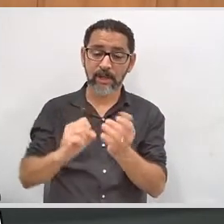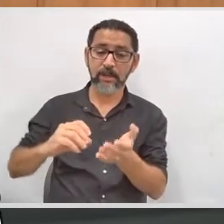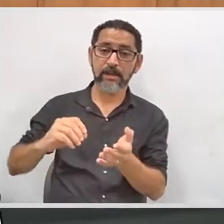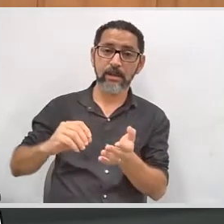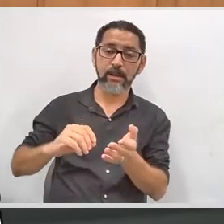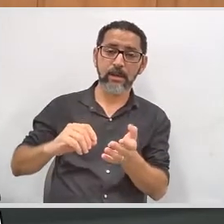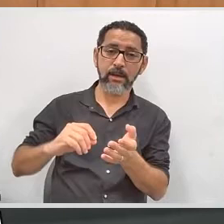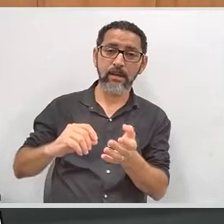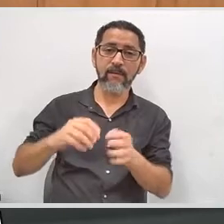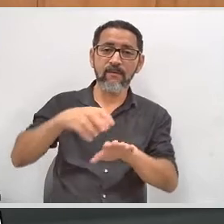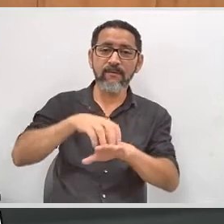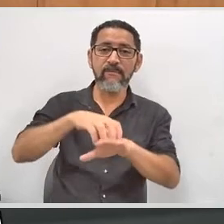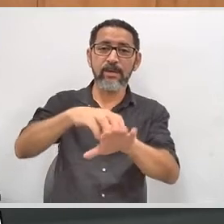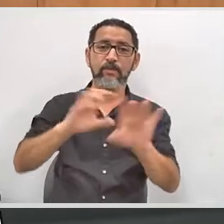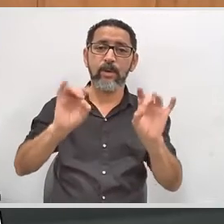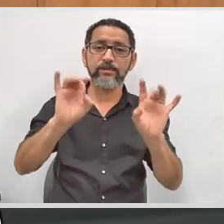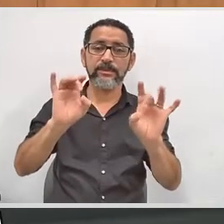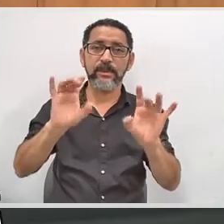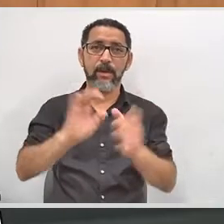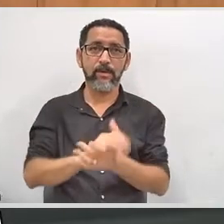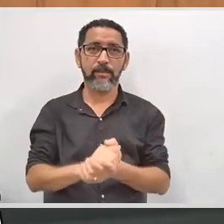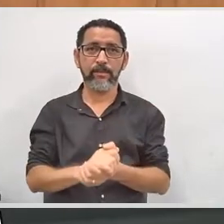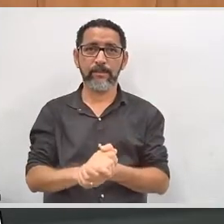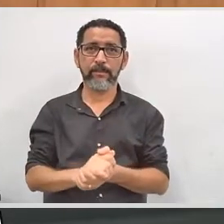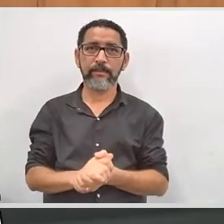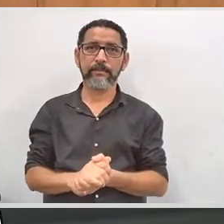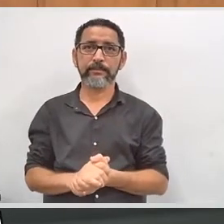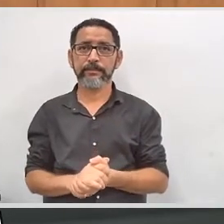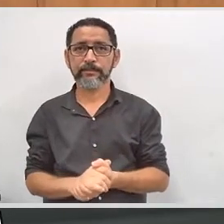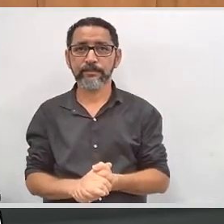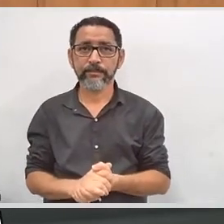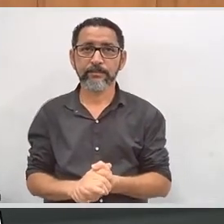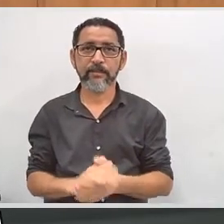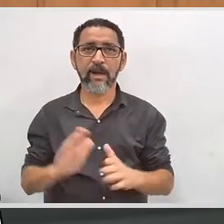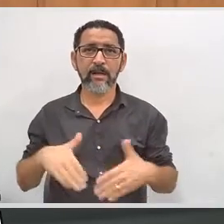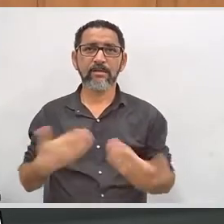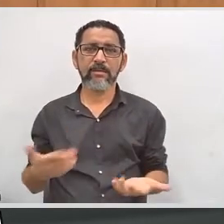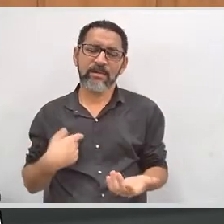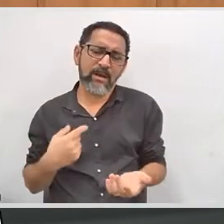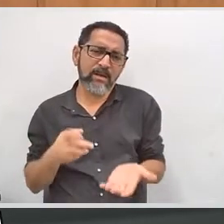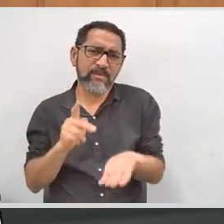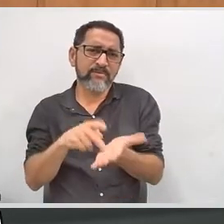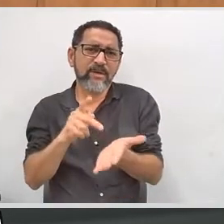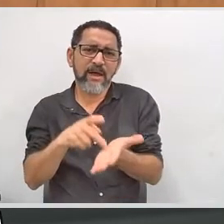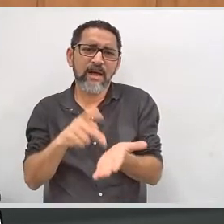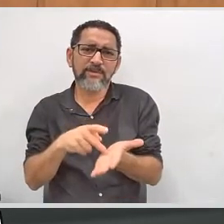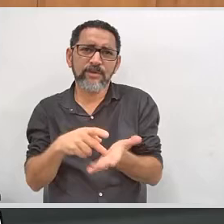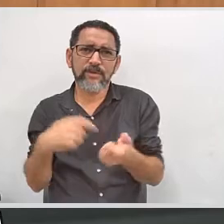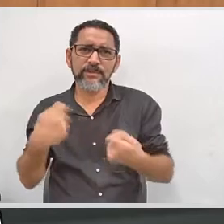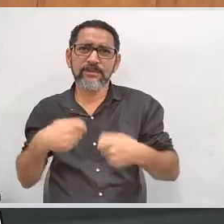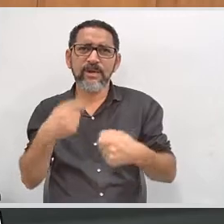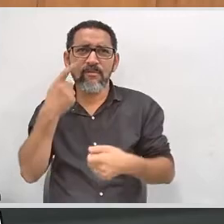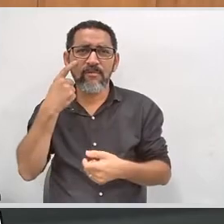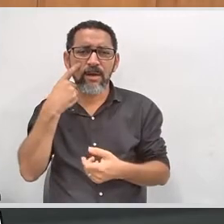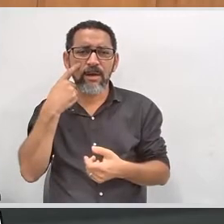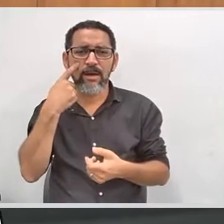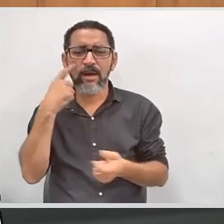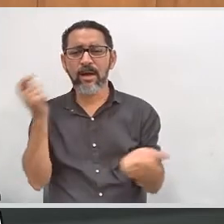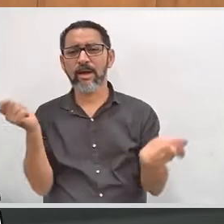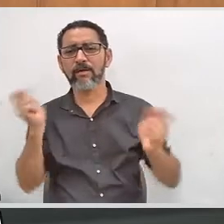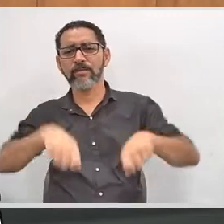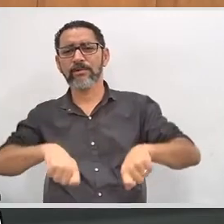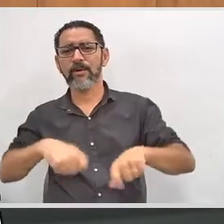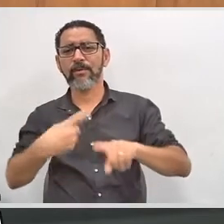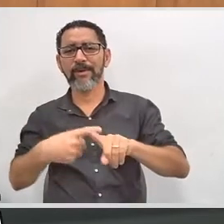fornece o veículo em si. Entendeu? Só credencia. Só credencia. E, realmente, vamos ver aí essa condição.